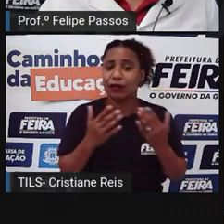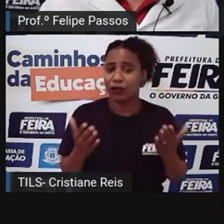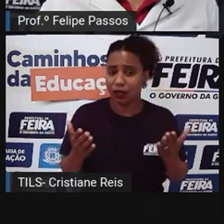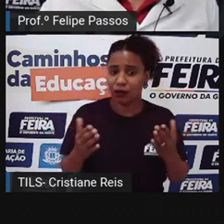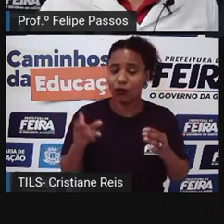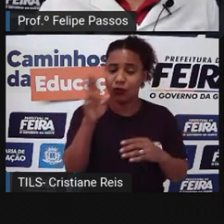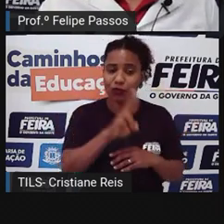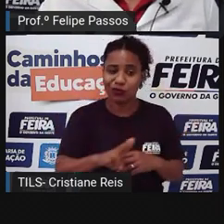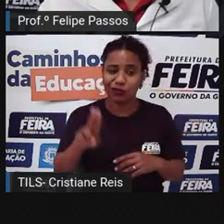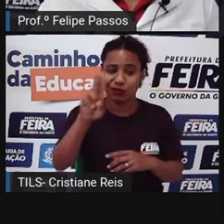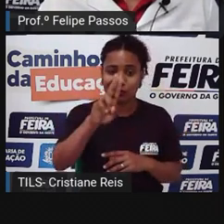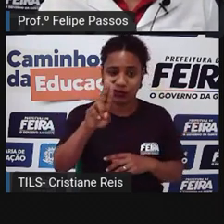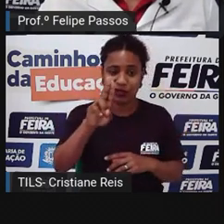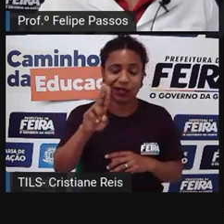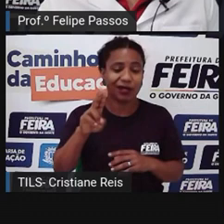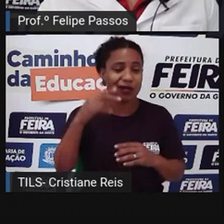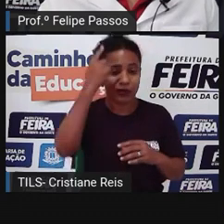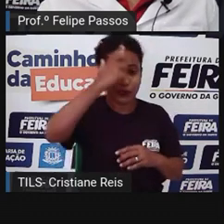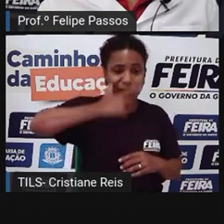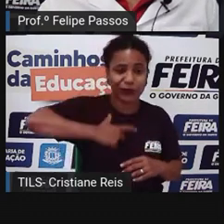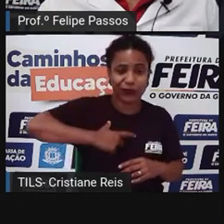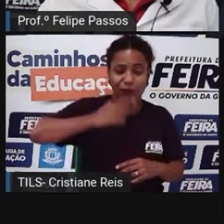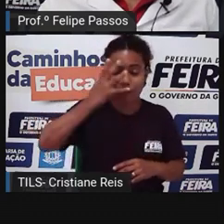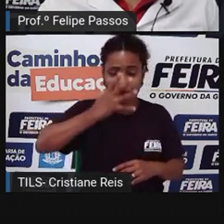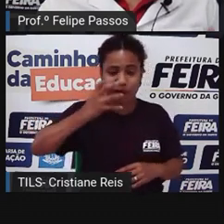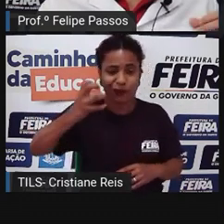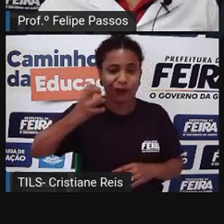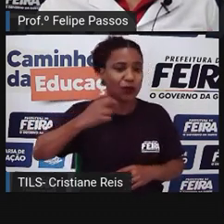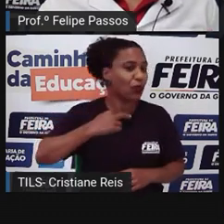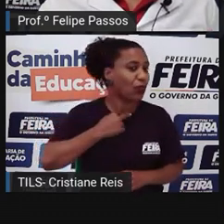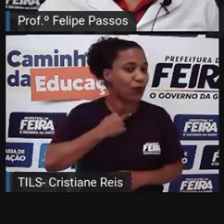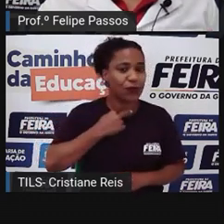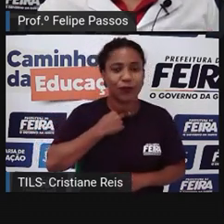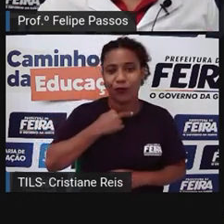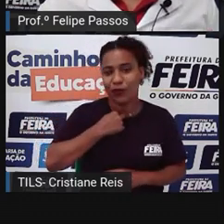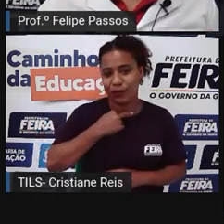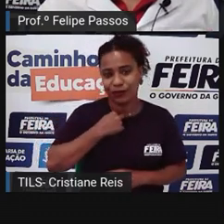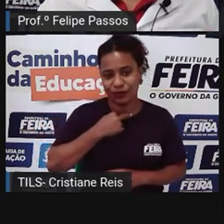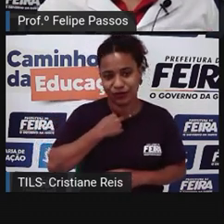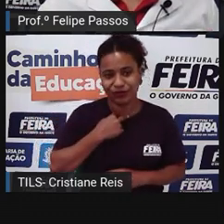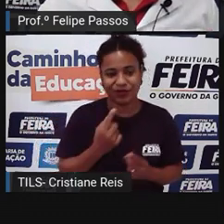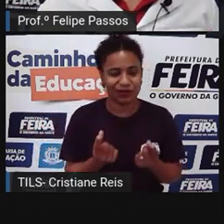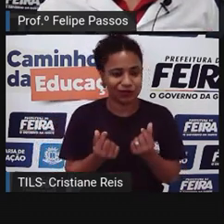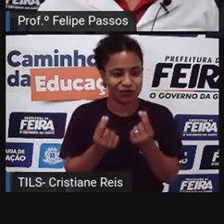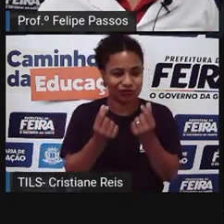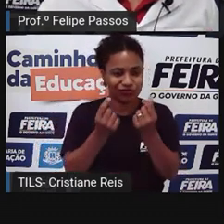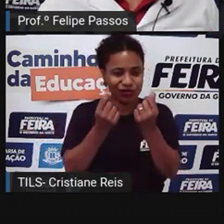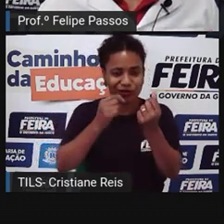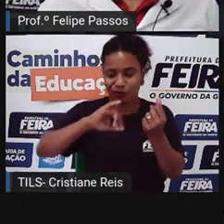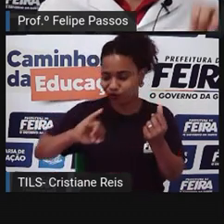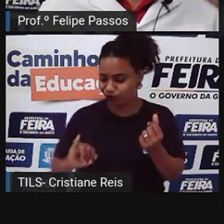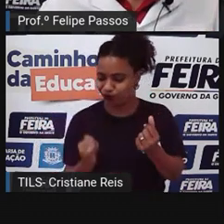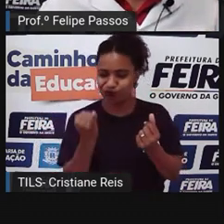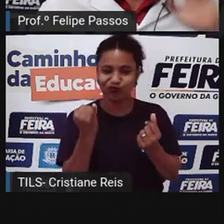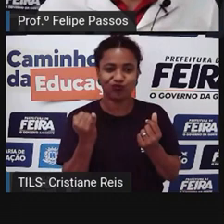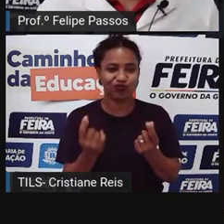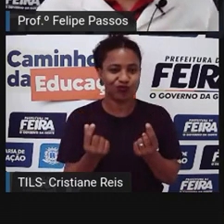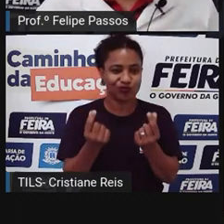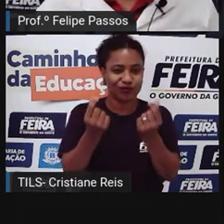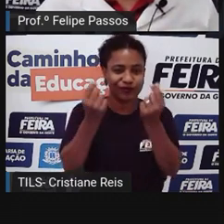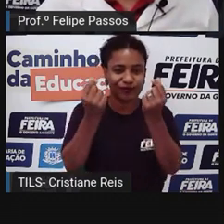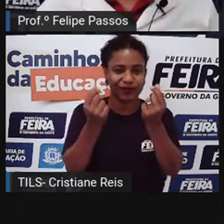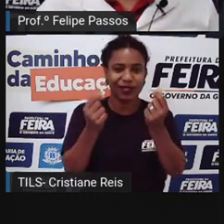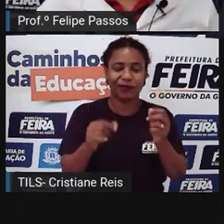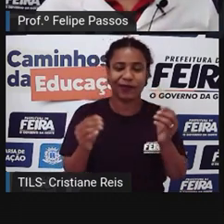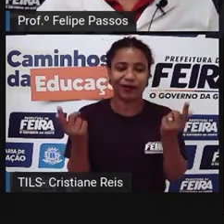usar a sua imagem sem a sua autorização. Principalmente se for para fim lucrativo. Se a pessoa pega a sua imagem e cola lá numa